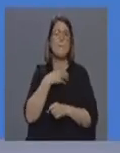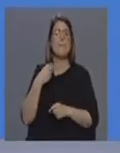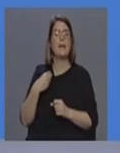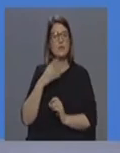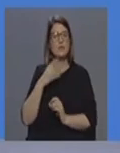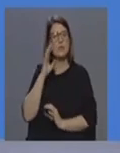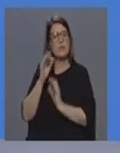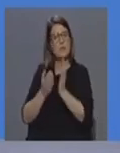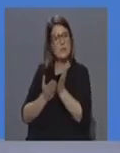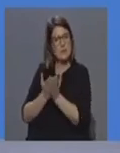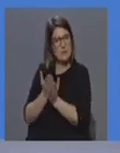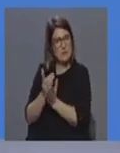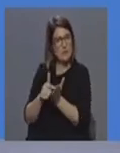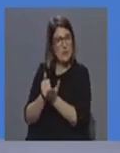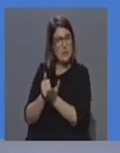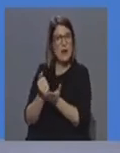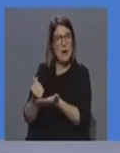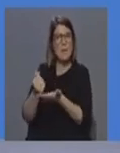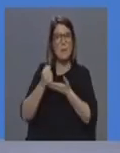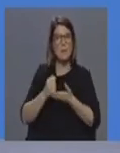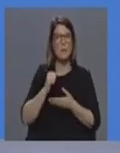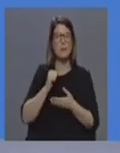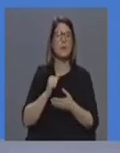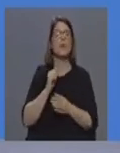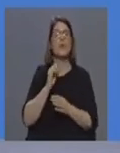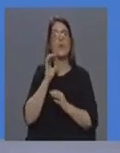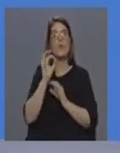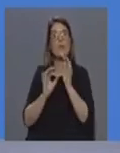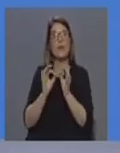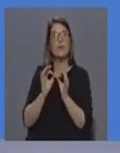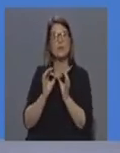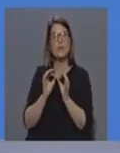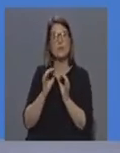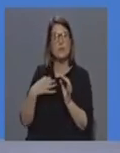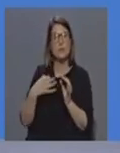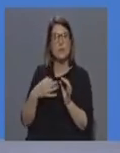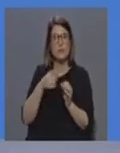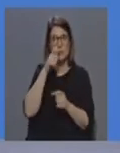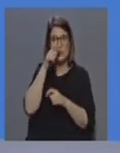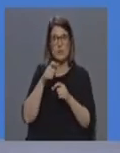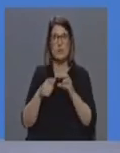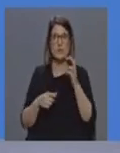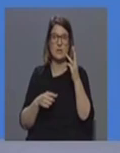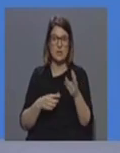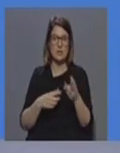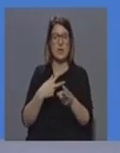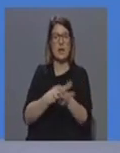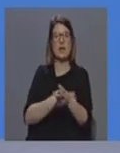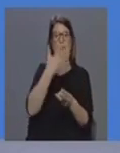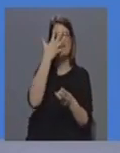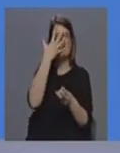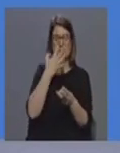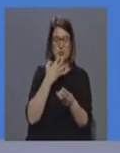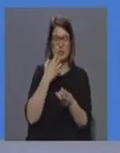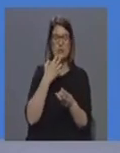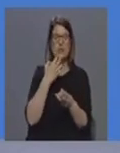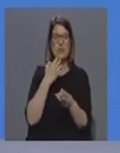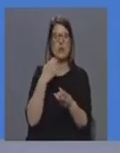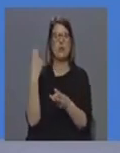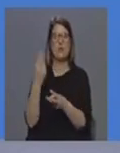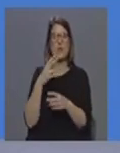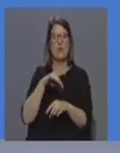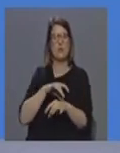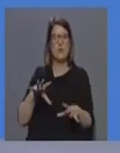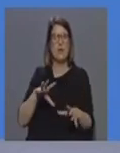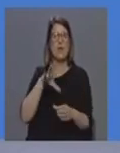temos resposta e apoio na unidade de cuidados intensivos de três dos anestesistas da unidade hospitalar